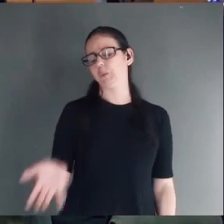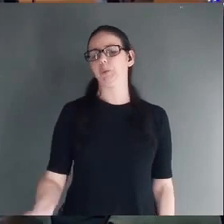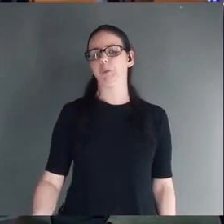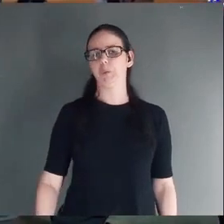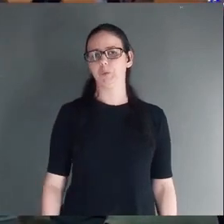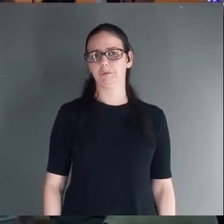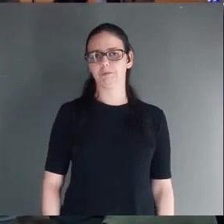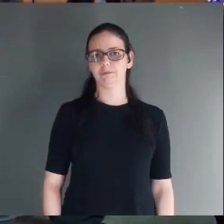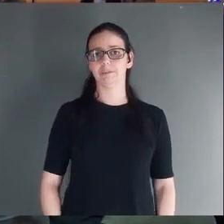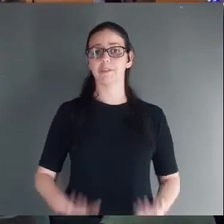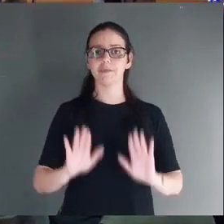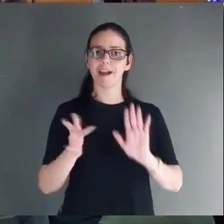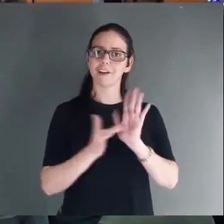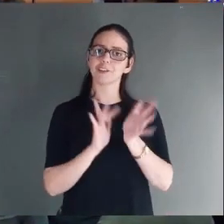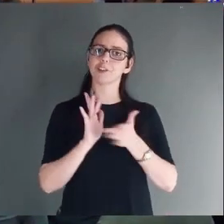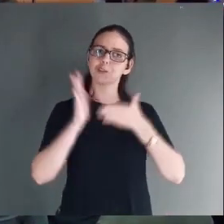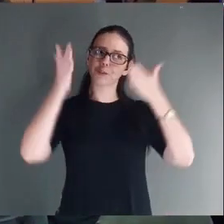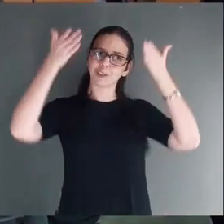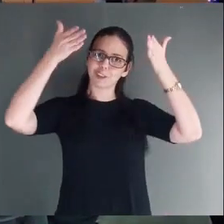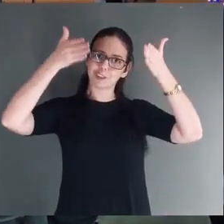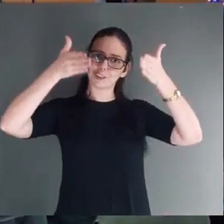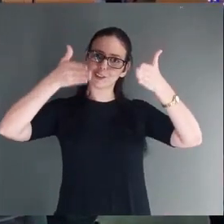E Ele nasceu aqui.